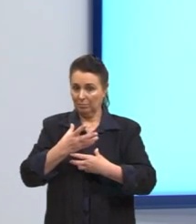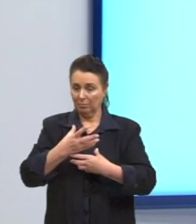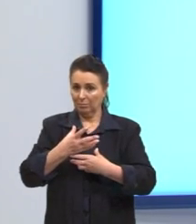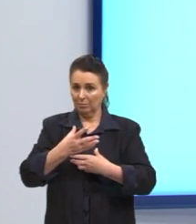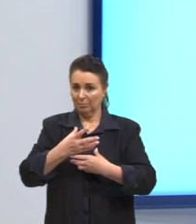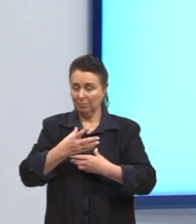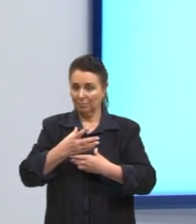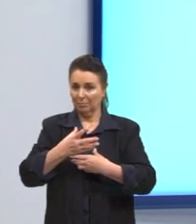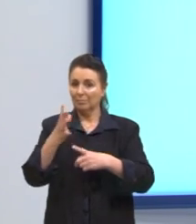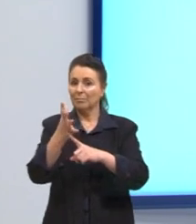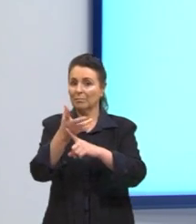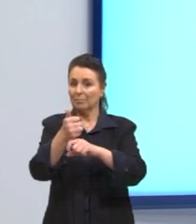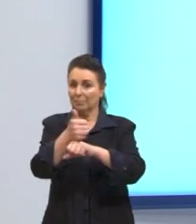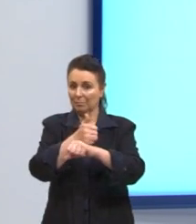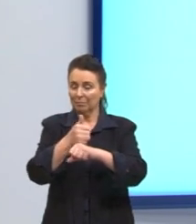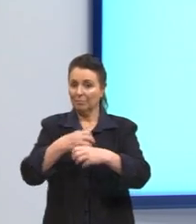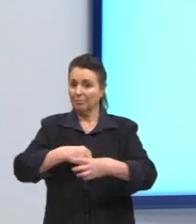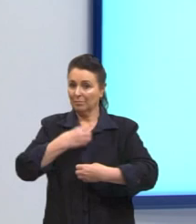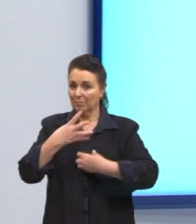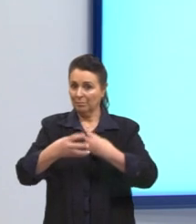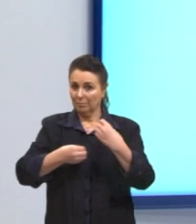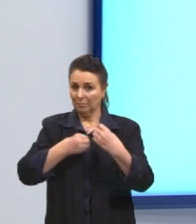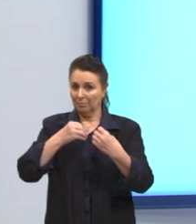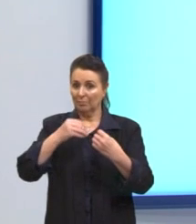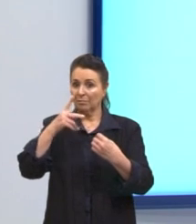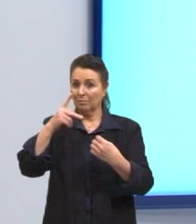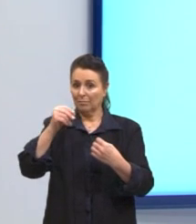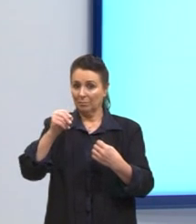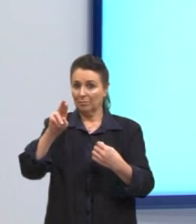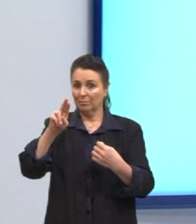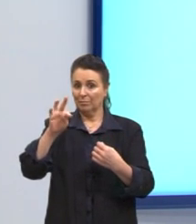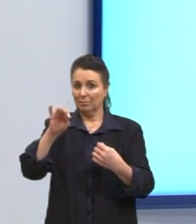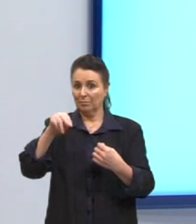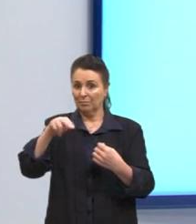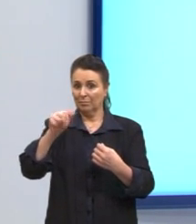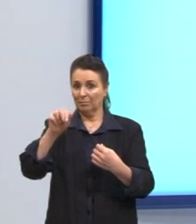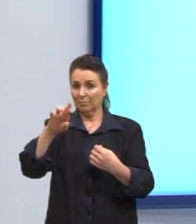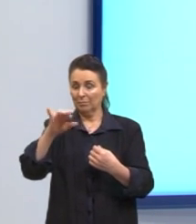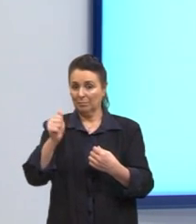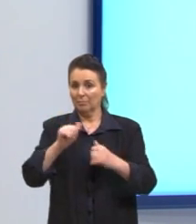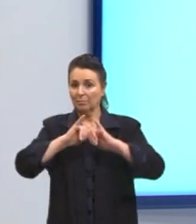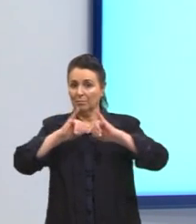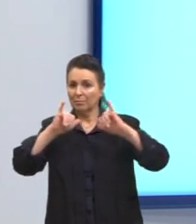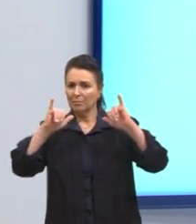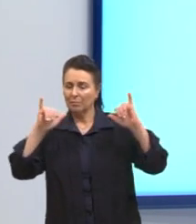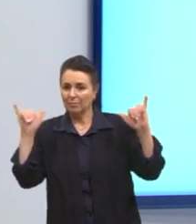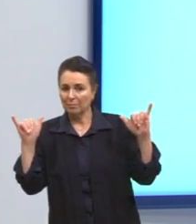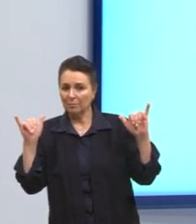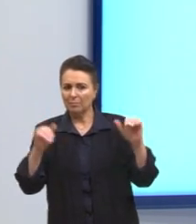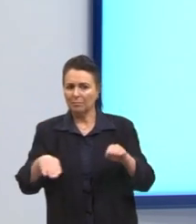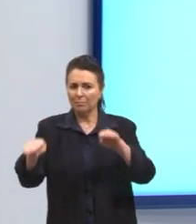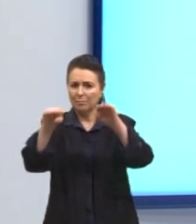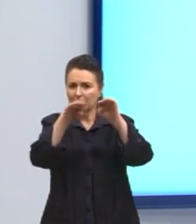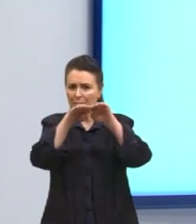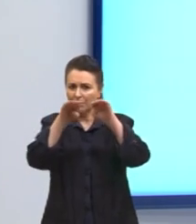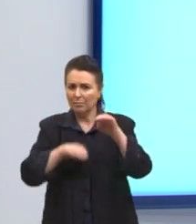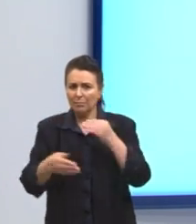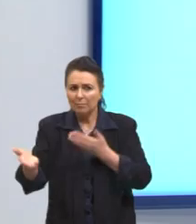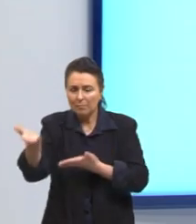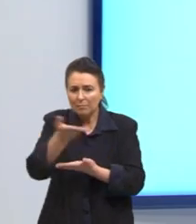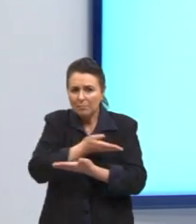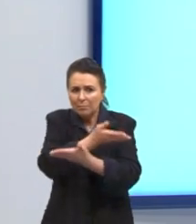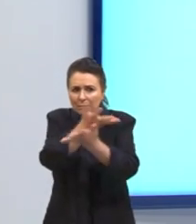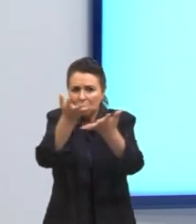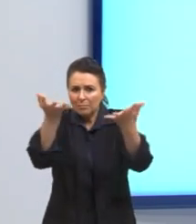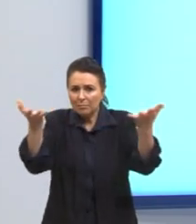artistas, o artista expressionista, Cândido Portinari, faz uma denúncia à condição de desigualdade compartilhada por